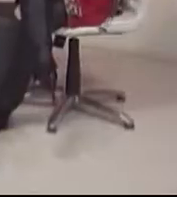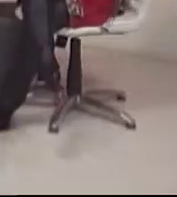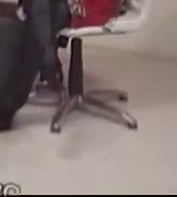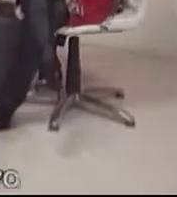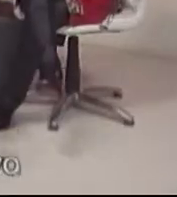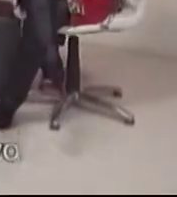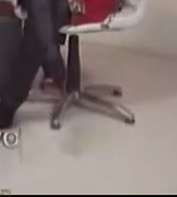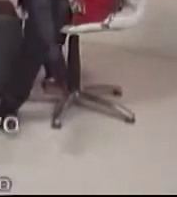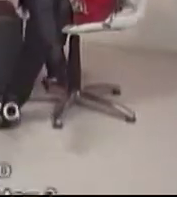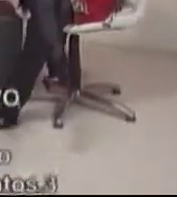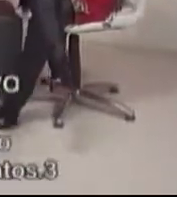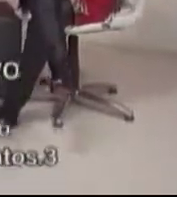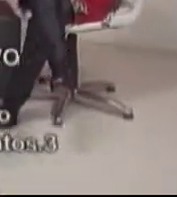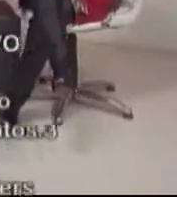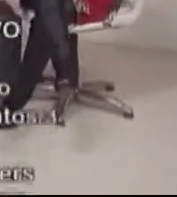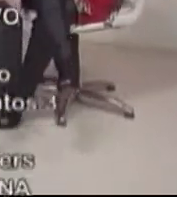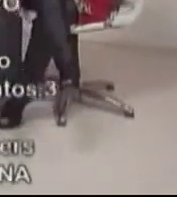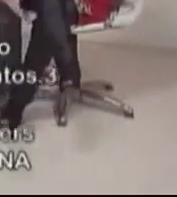Não,